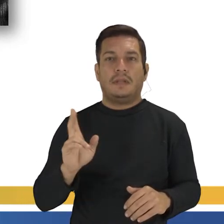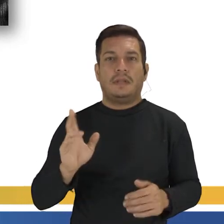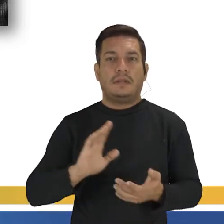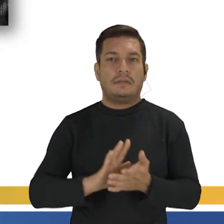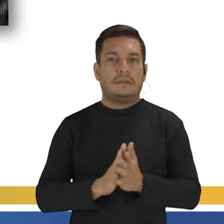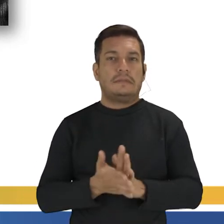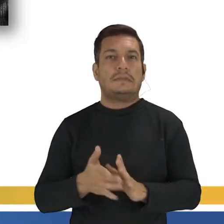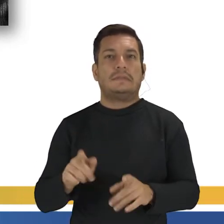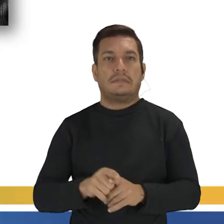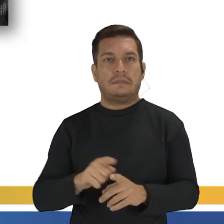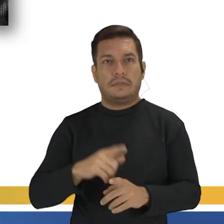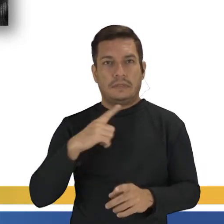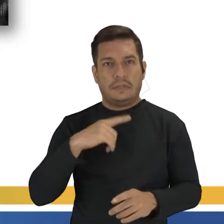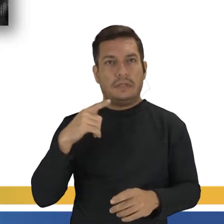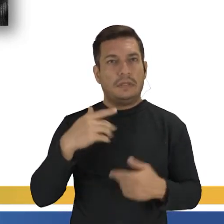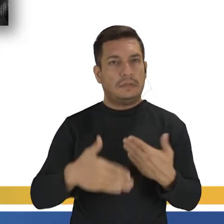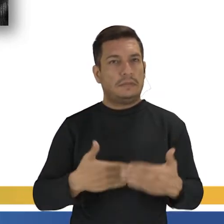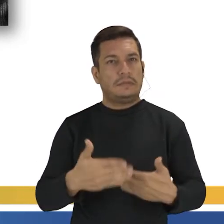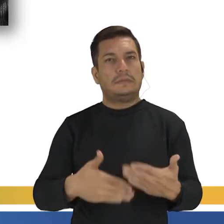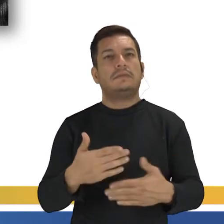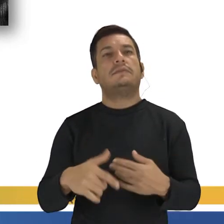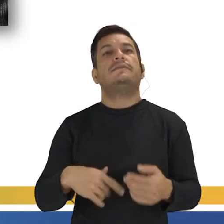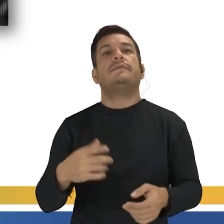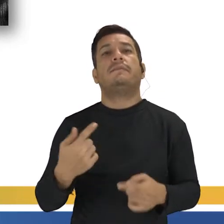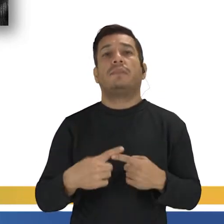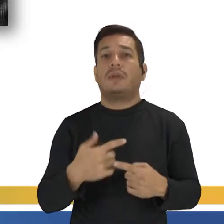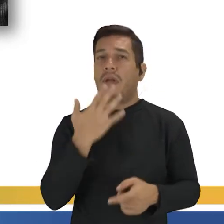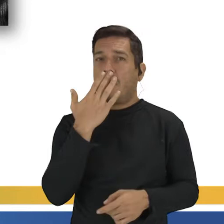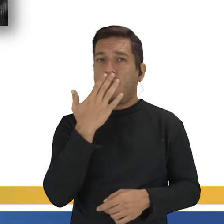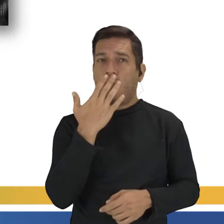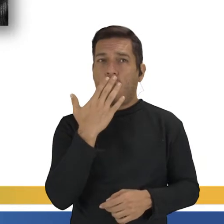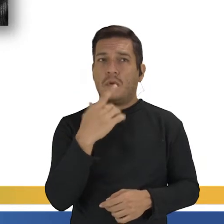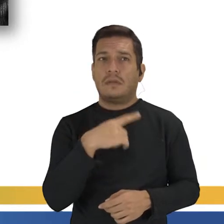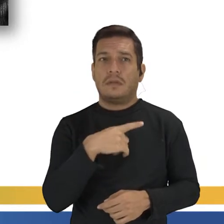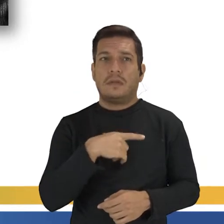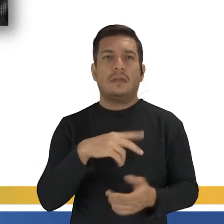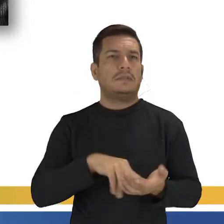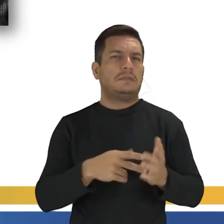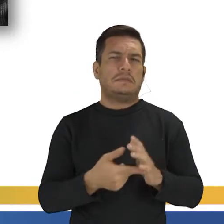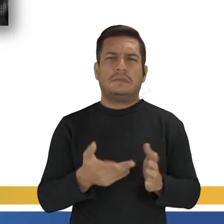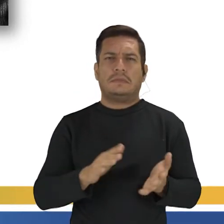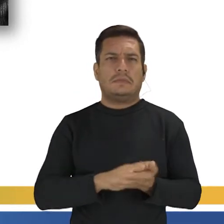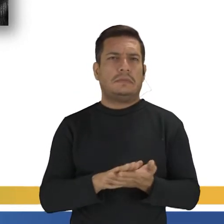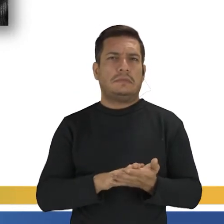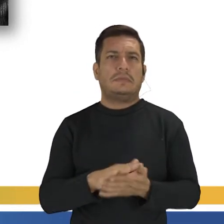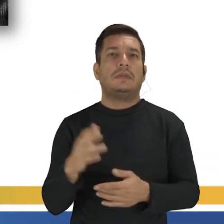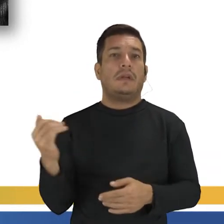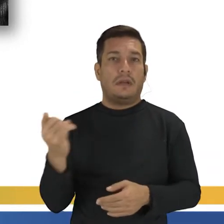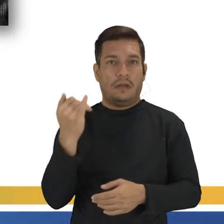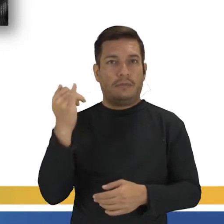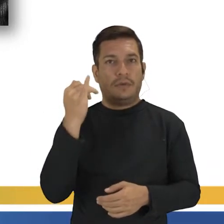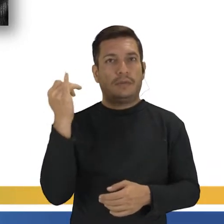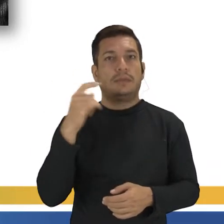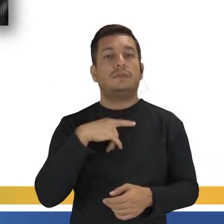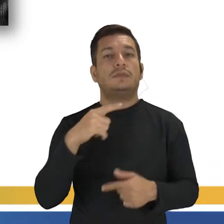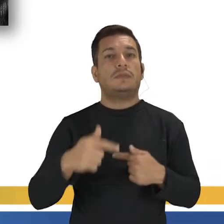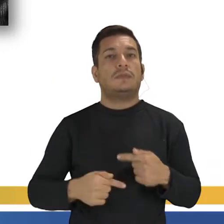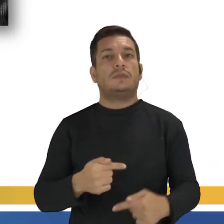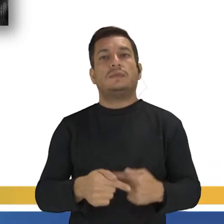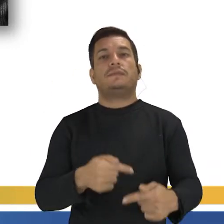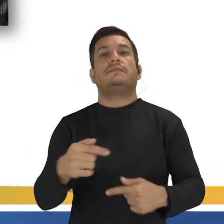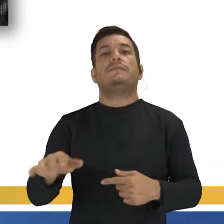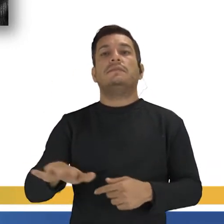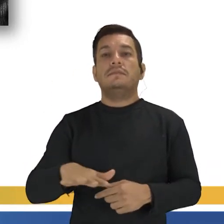única e longa memória de desastre. Porque a cor, embora pouco significativa em si, é importante como